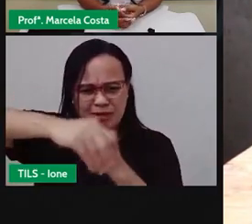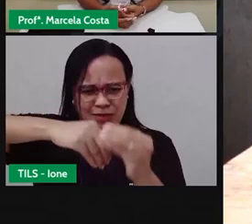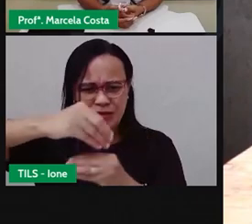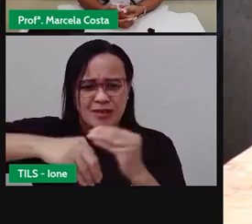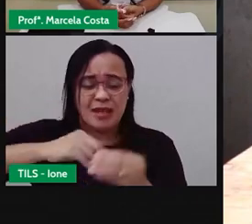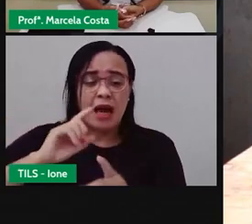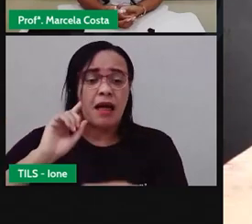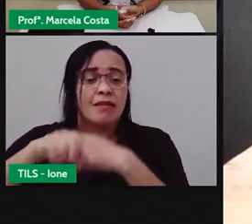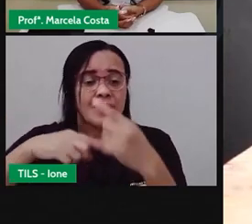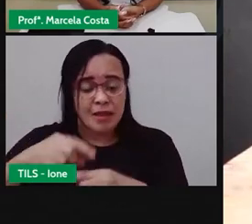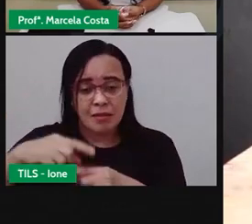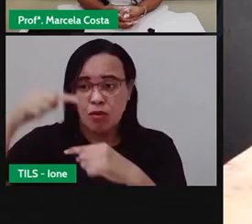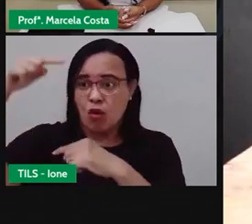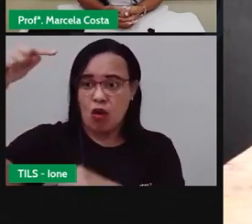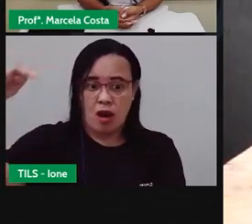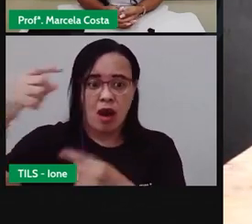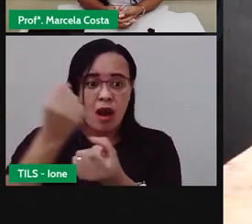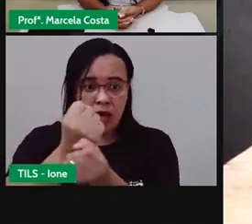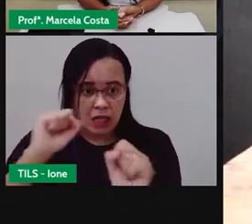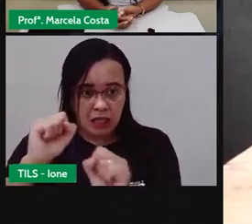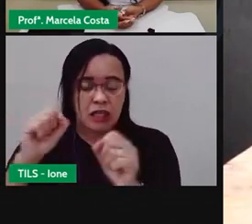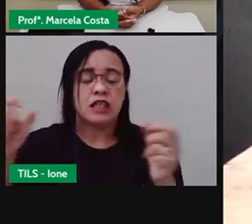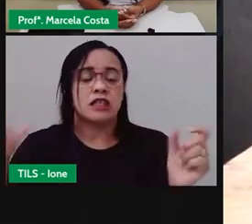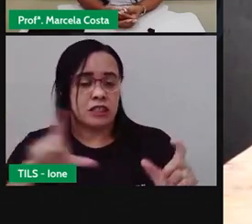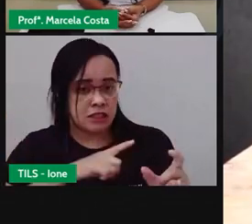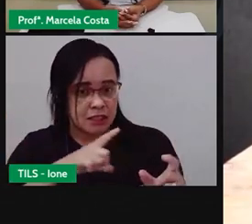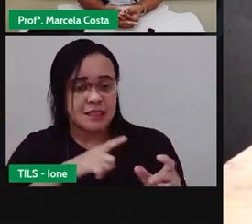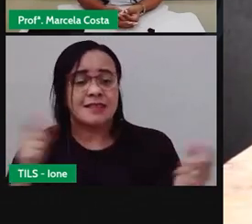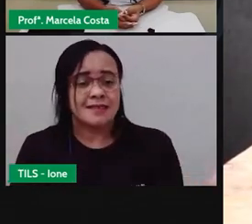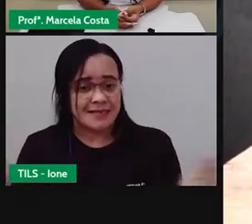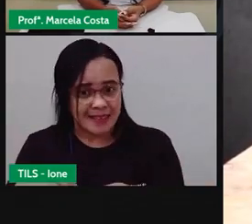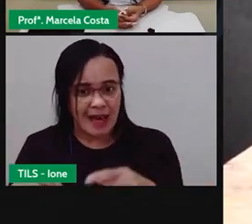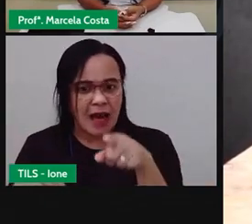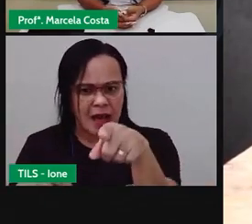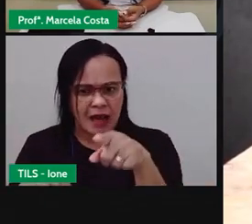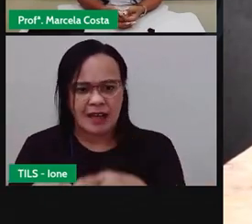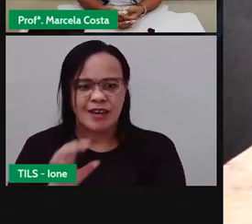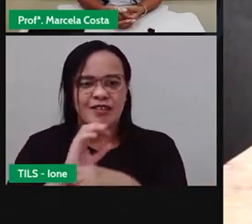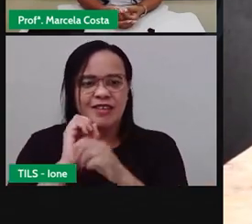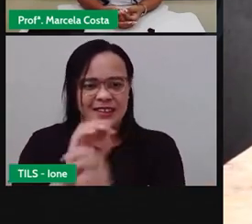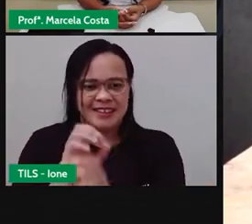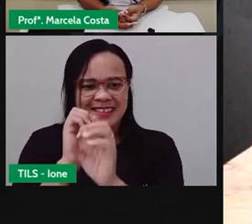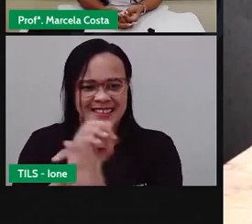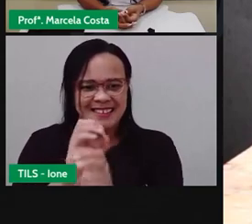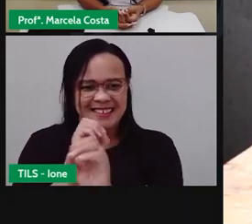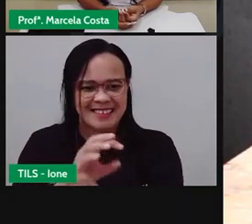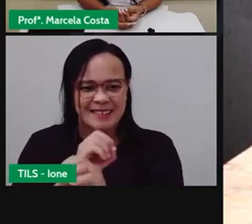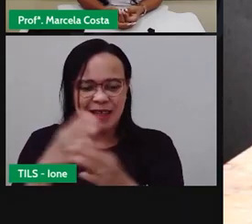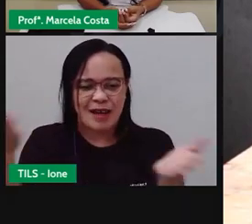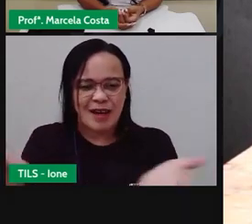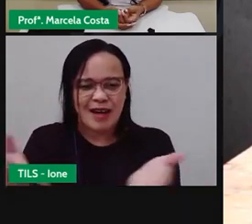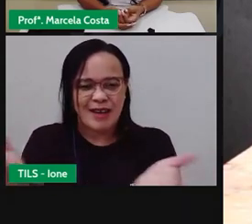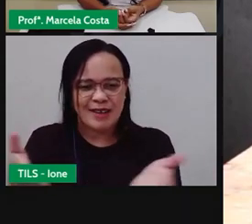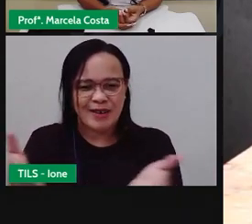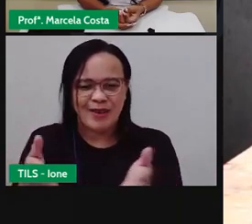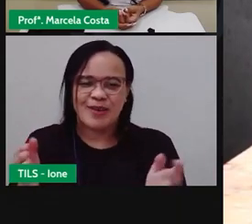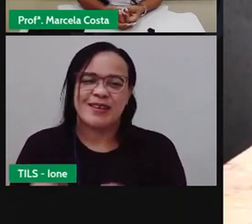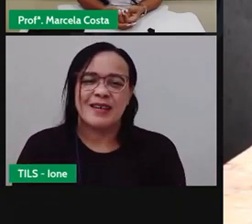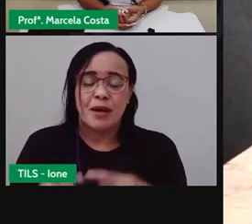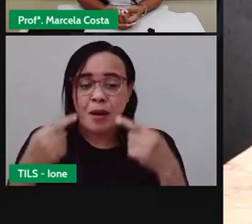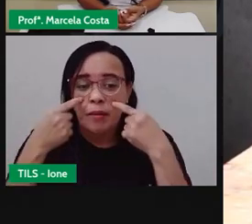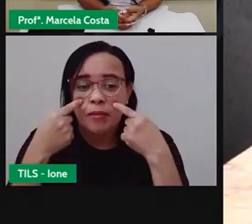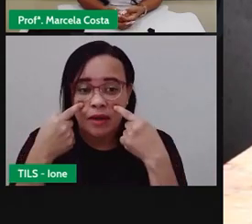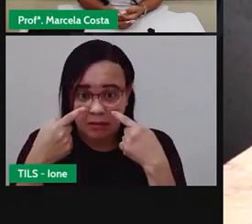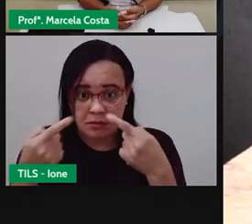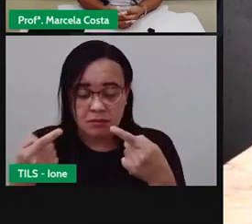fazer umas com os baldes ficam bem baratinhas, tá? Vou deixar na descrição e no card aí em cima mas vamos lá que sem muita enrolação vou te mostrar como é que